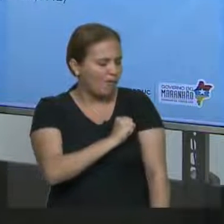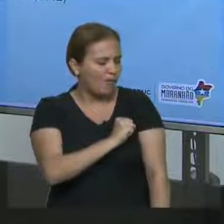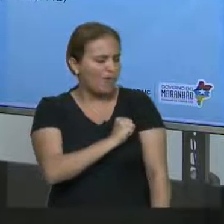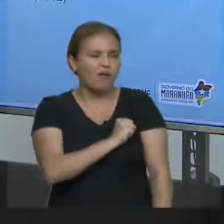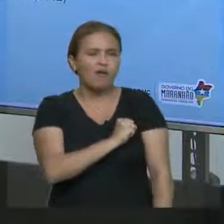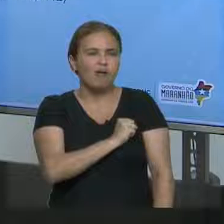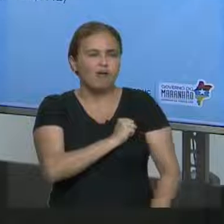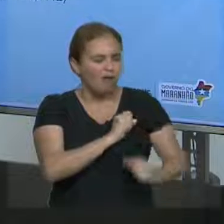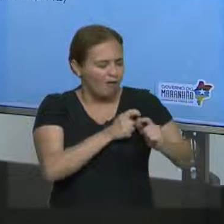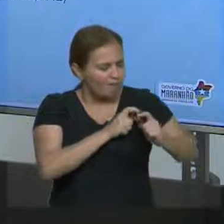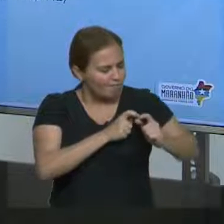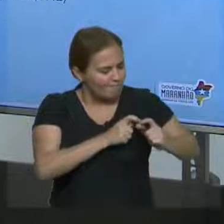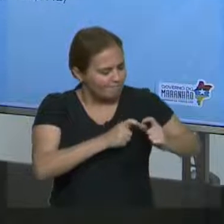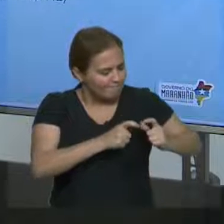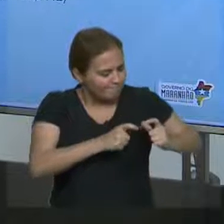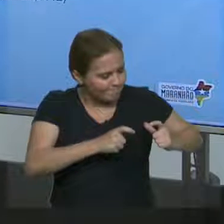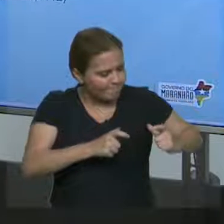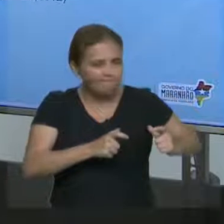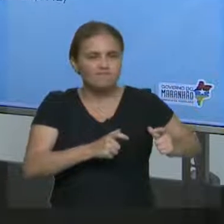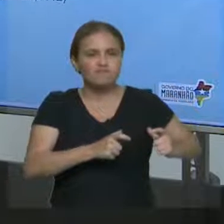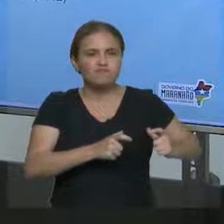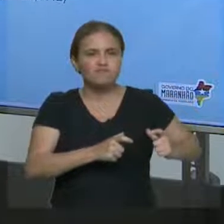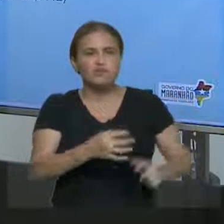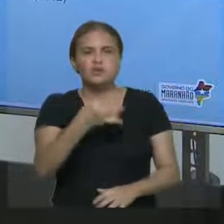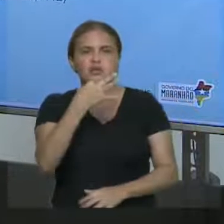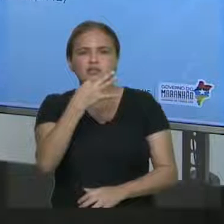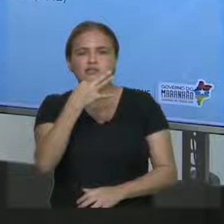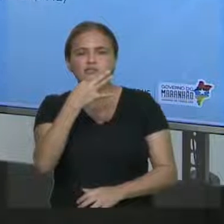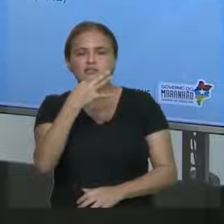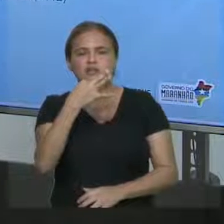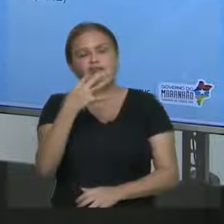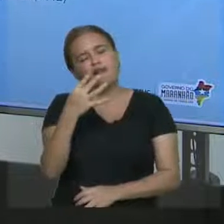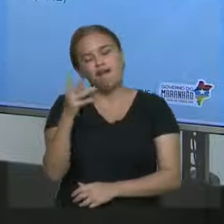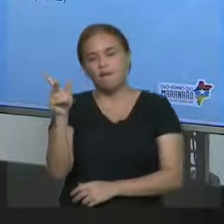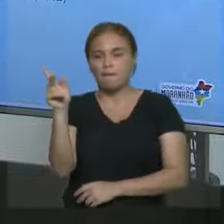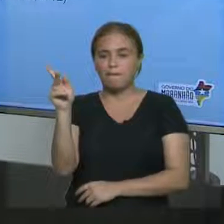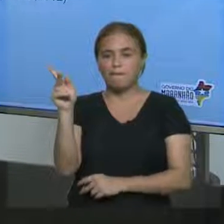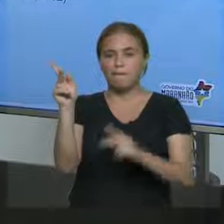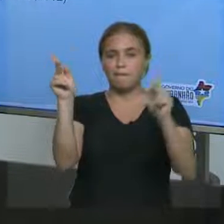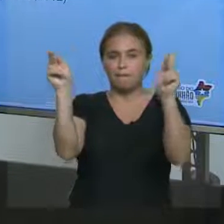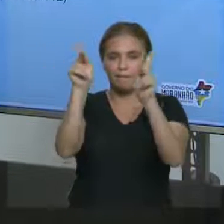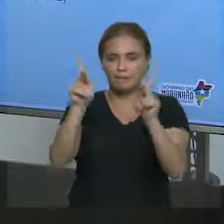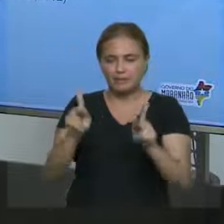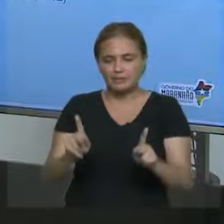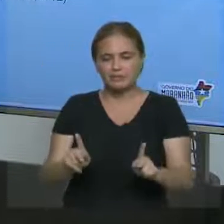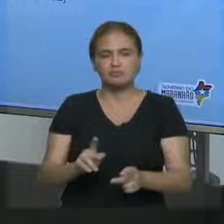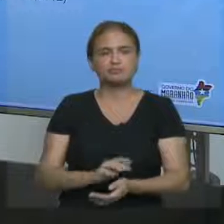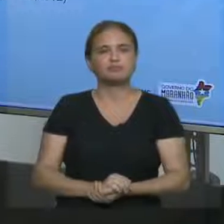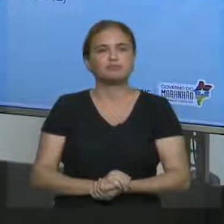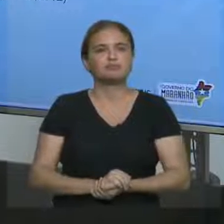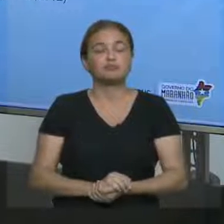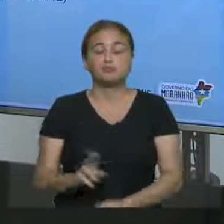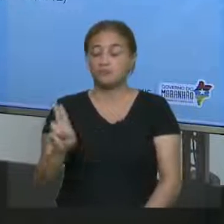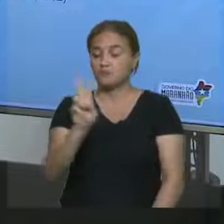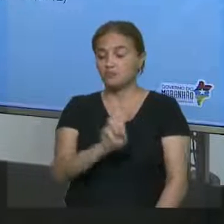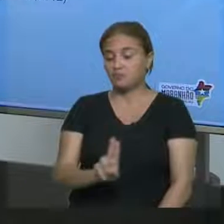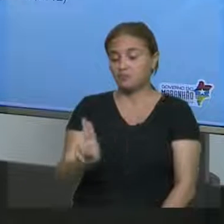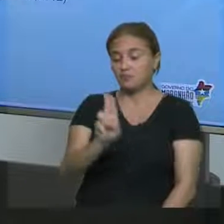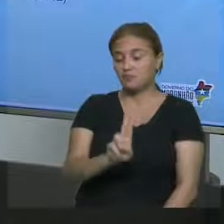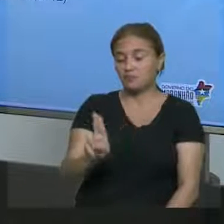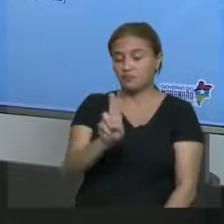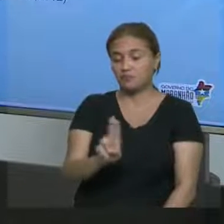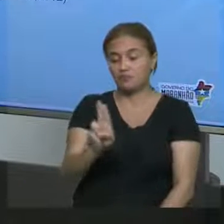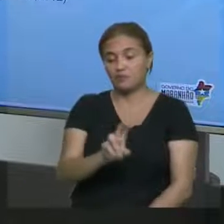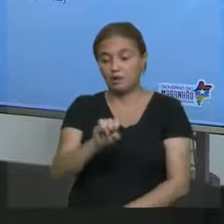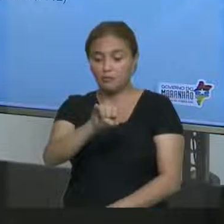para que a pessoa conheça a paz, conheça a paz. Então, agora nós vamos para o texto novamente explicar. Então, ele utilizou aí, aproveitando